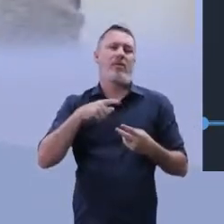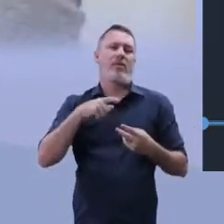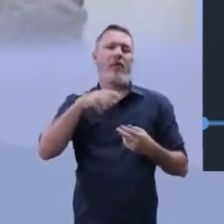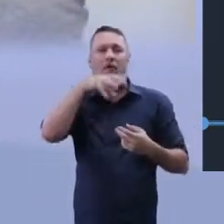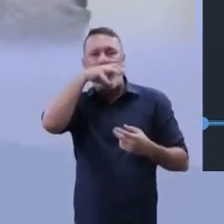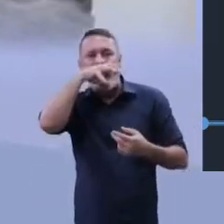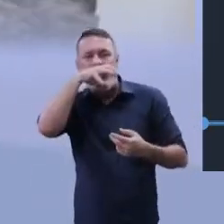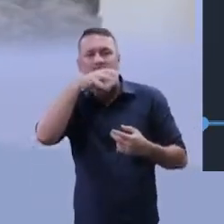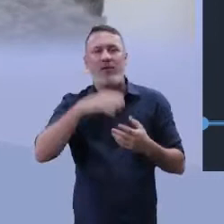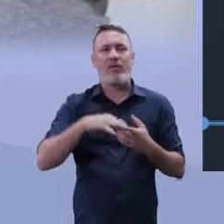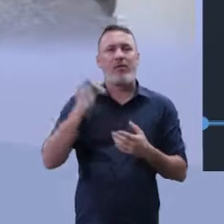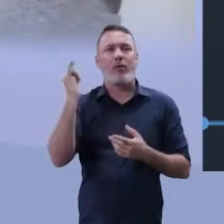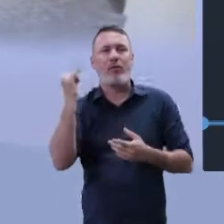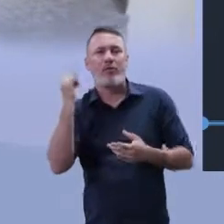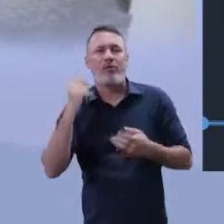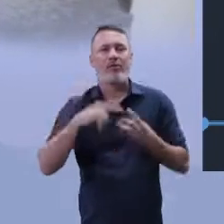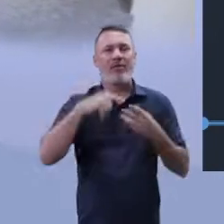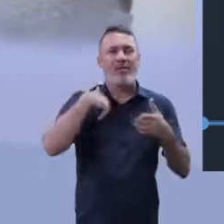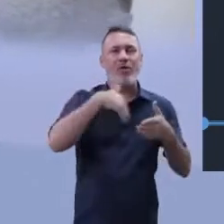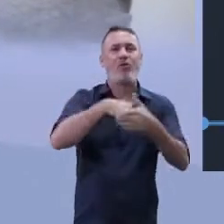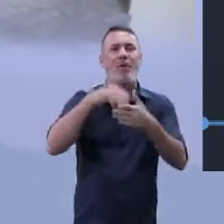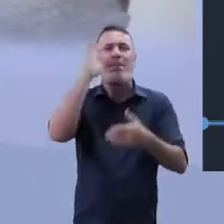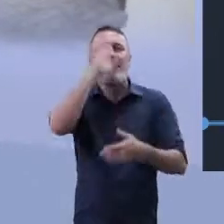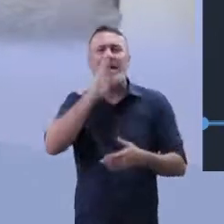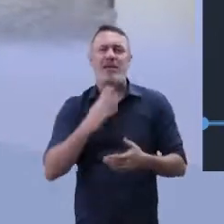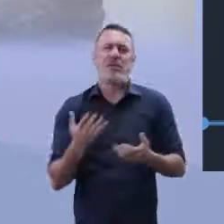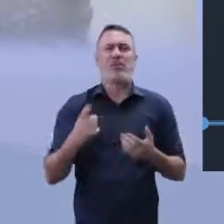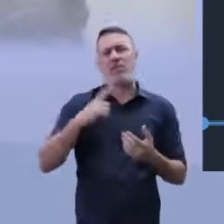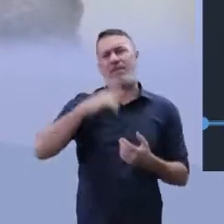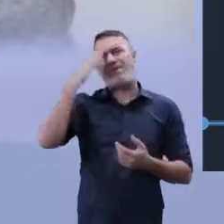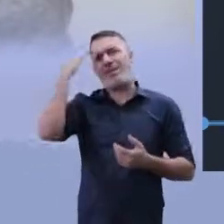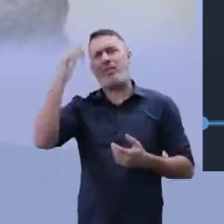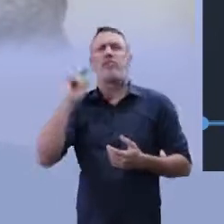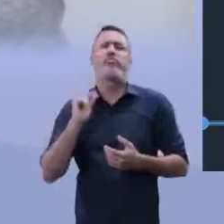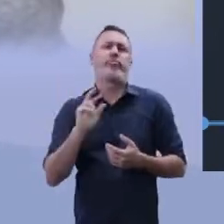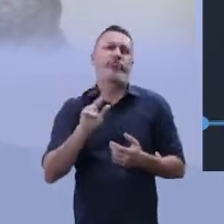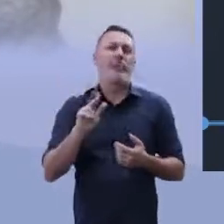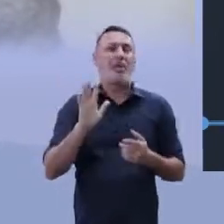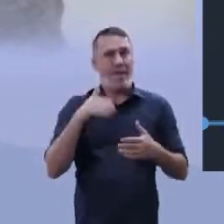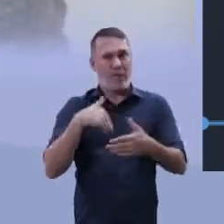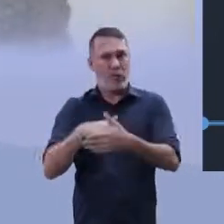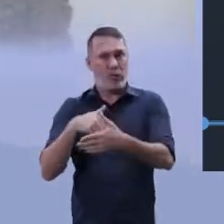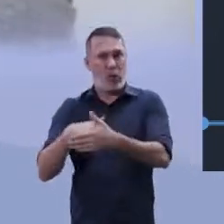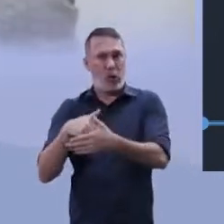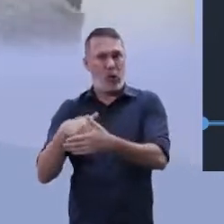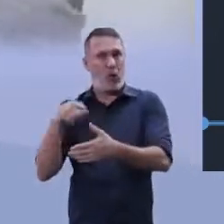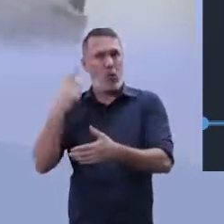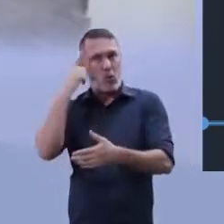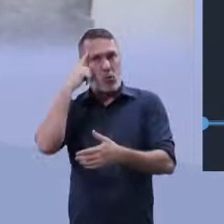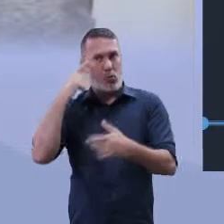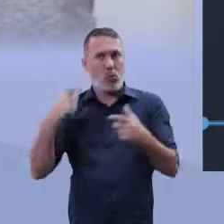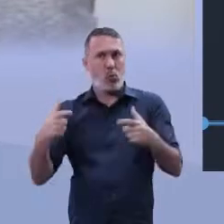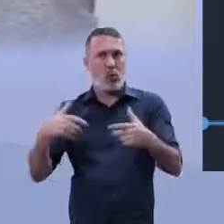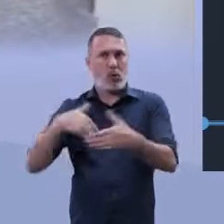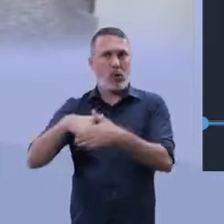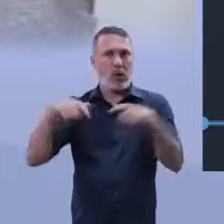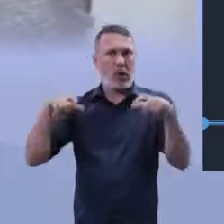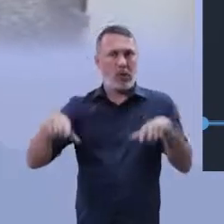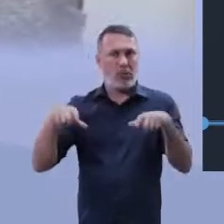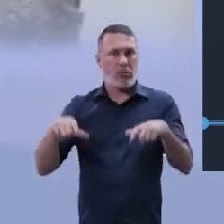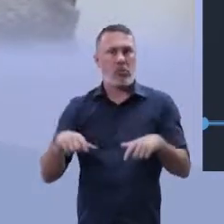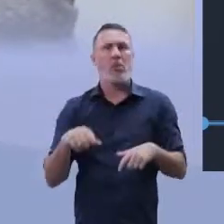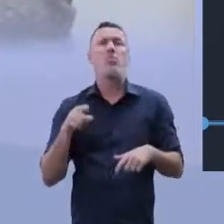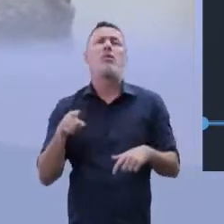Garocho, o Fenômeno. Ah, eu conheço alguns jogadores, o Falcão. Mas só futebol, né? Nós lembramos muito do